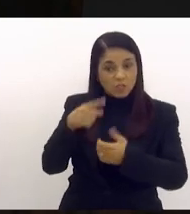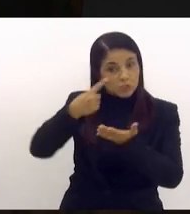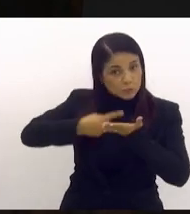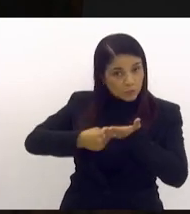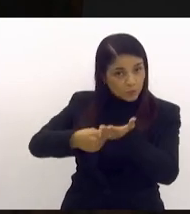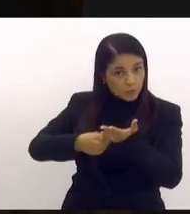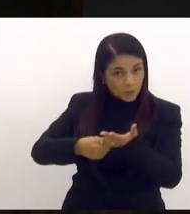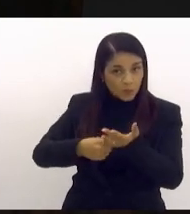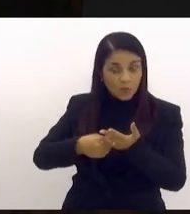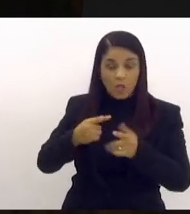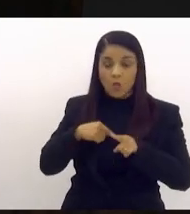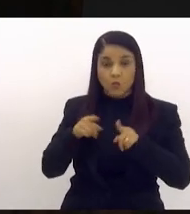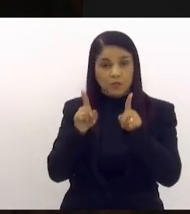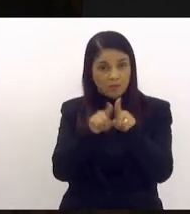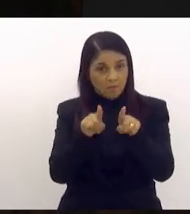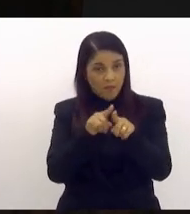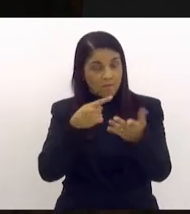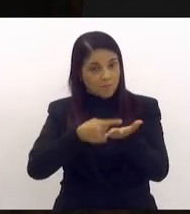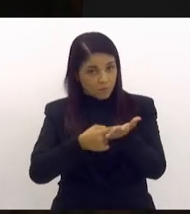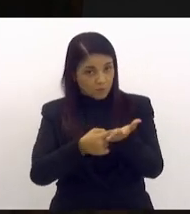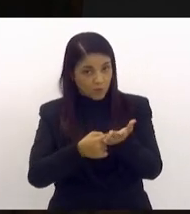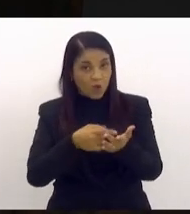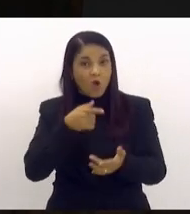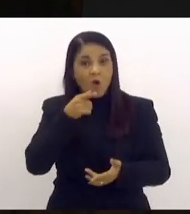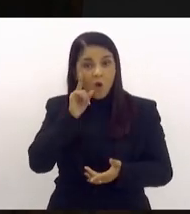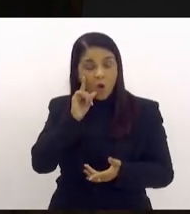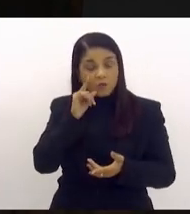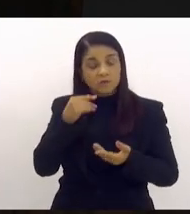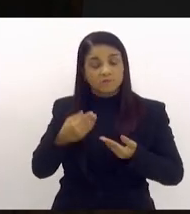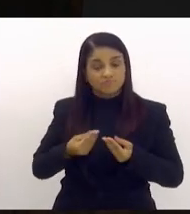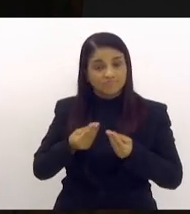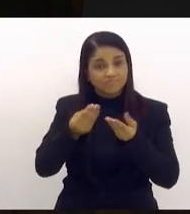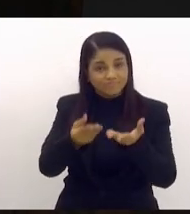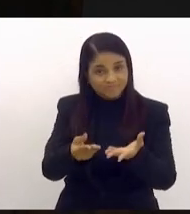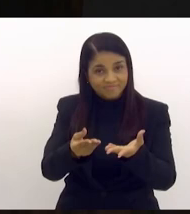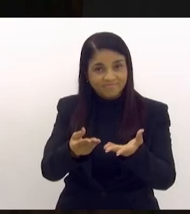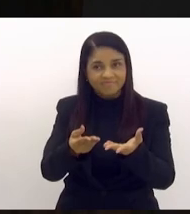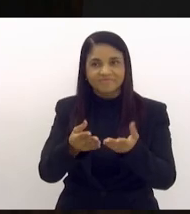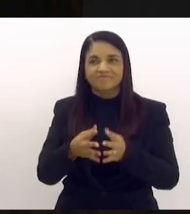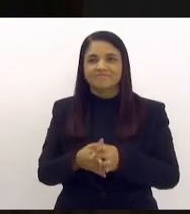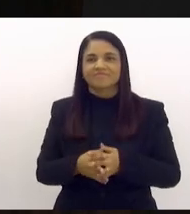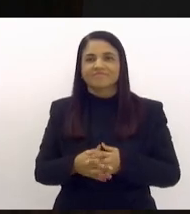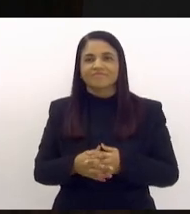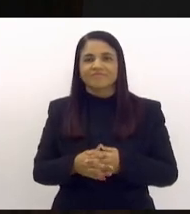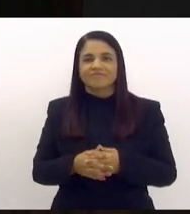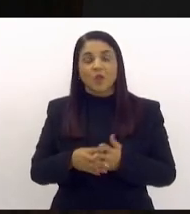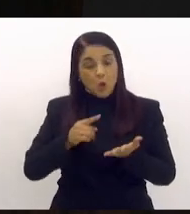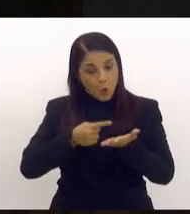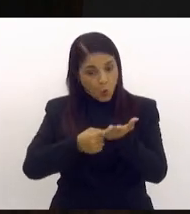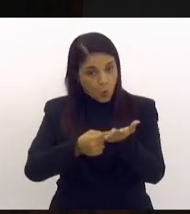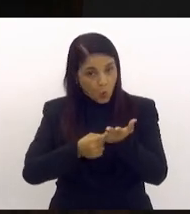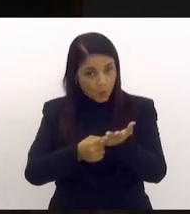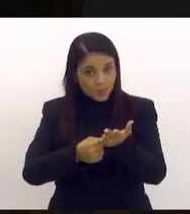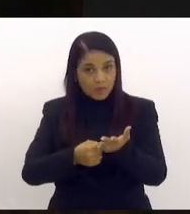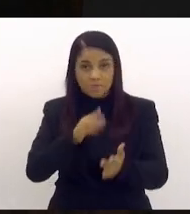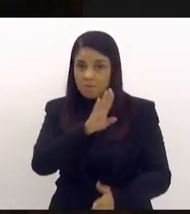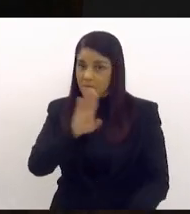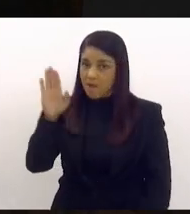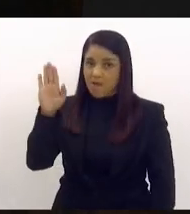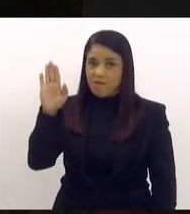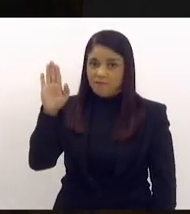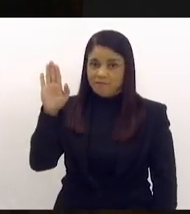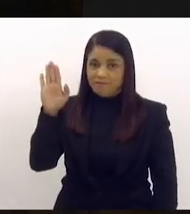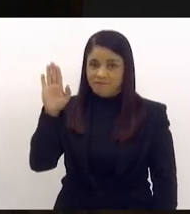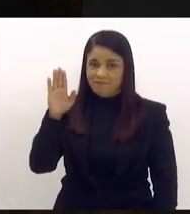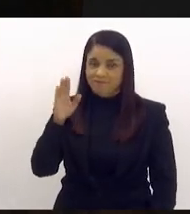não deu para trazer no dia, nós trouxemos ontem. Então, eu fiz o cumpra-se, cumpri a palavra de trazer